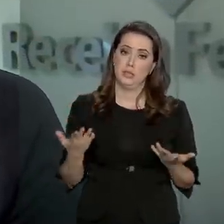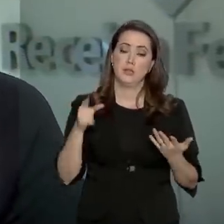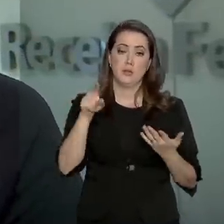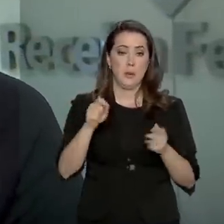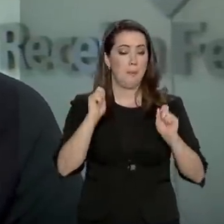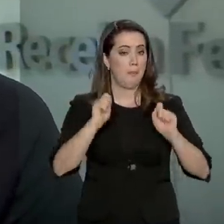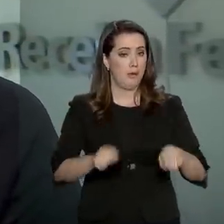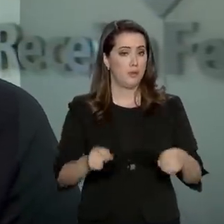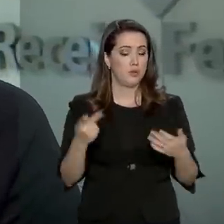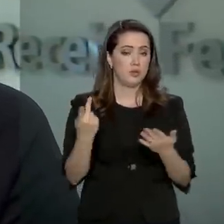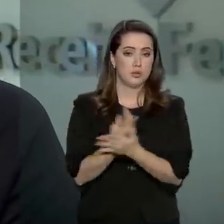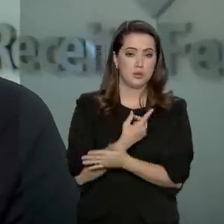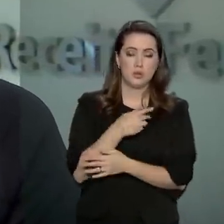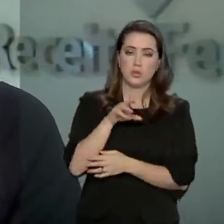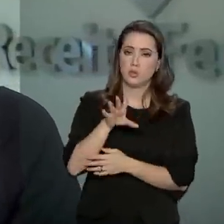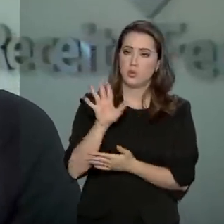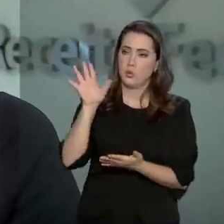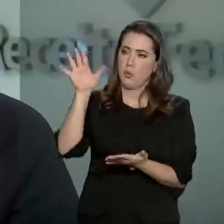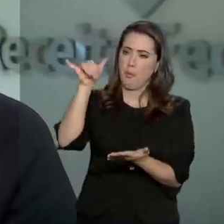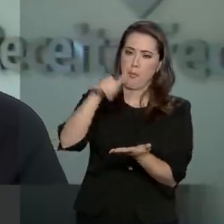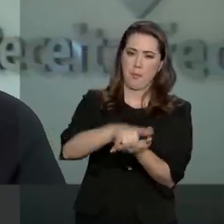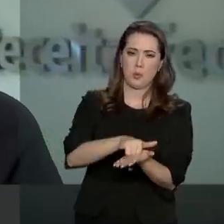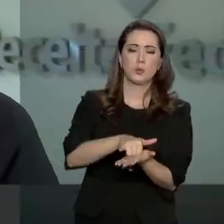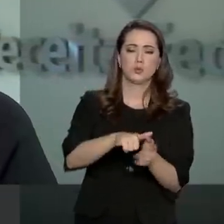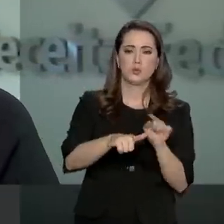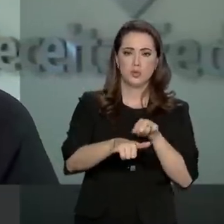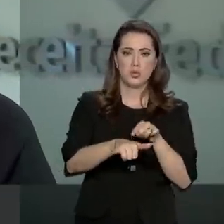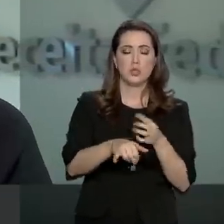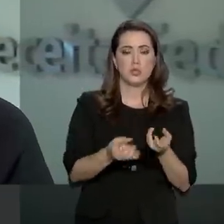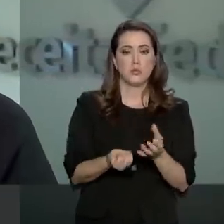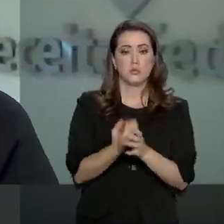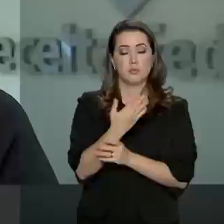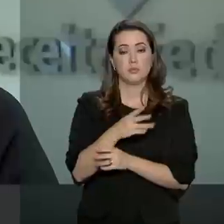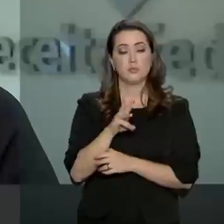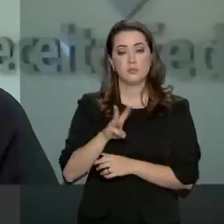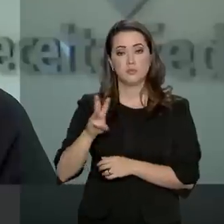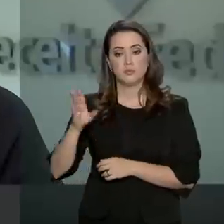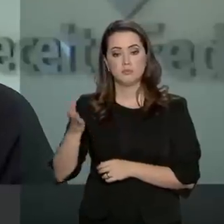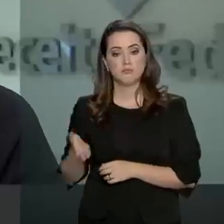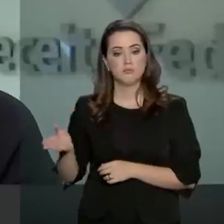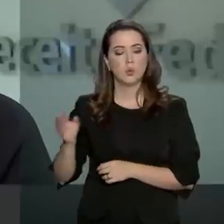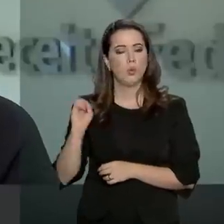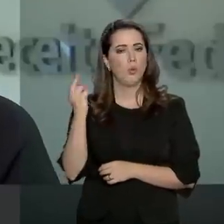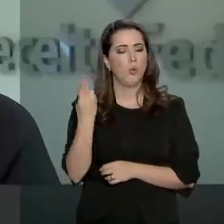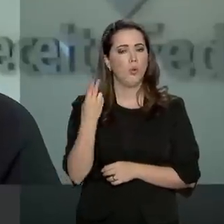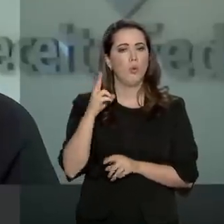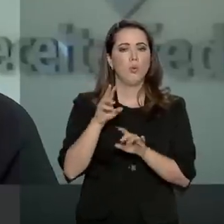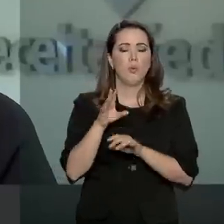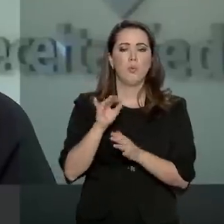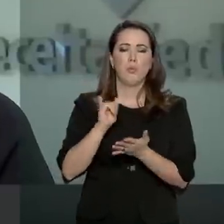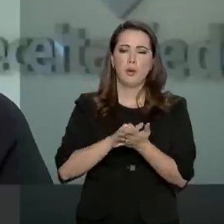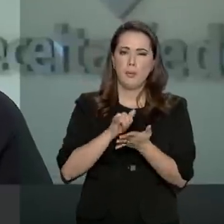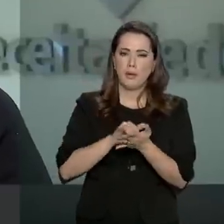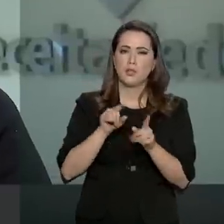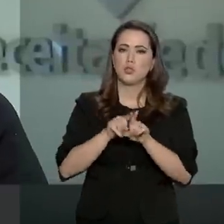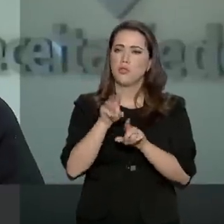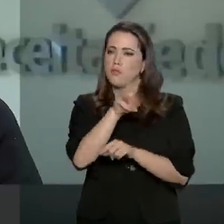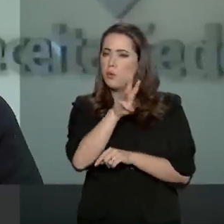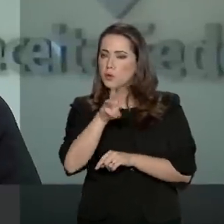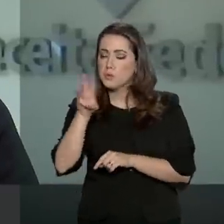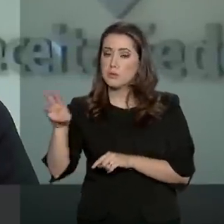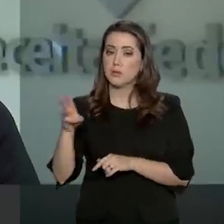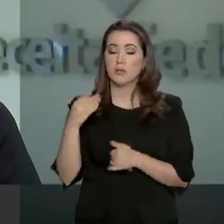declaração pode ser feita e baixando o programa gerador de declaração no site da Receita ou pelo aplicativo